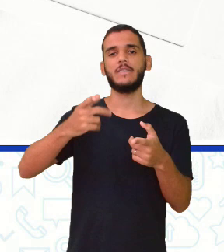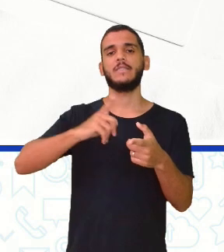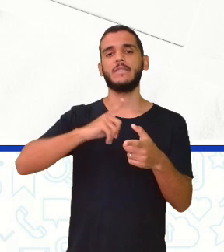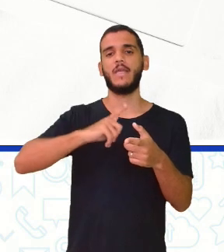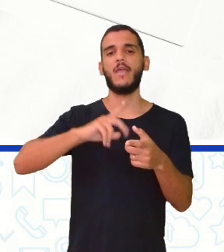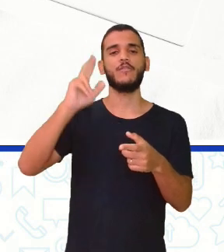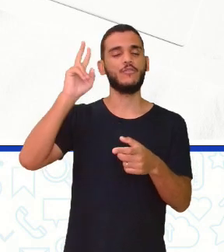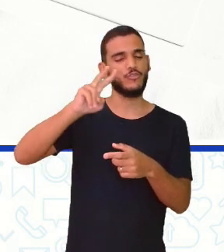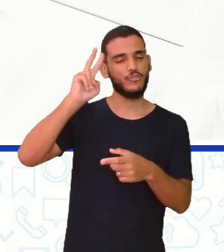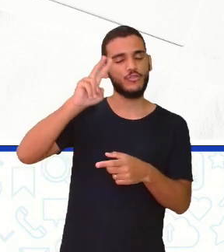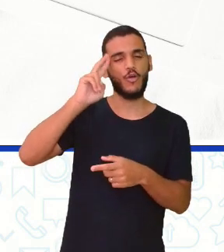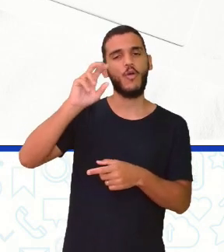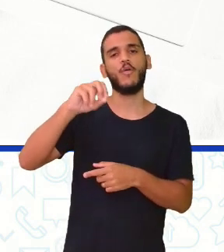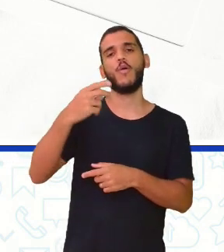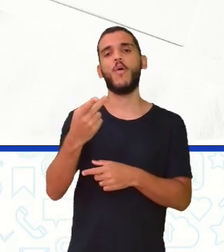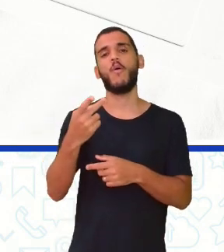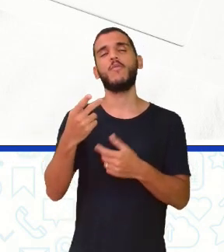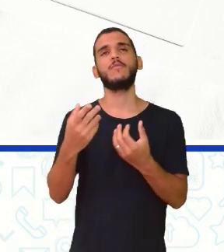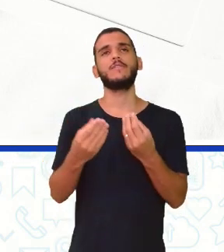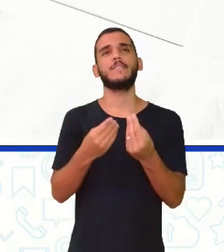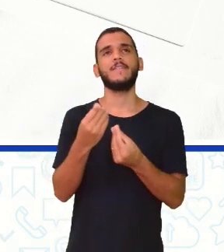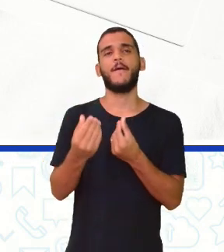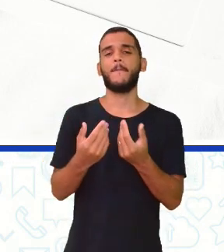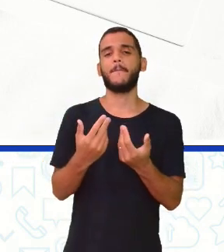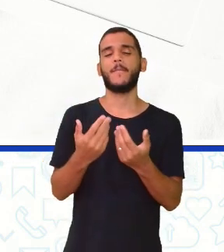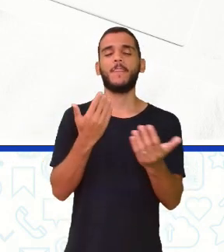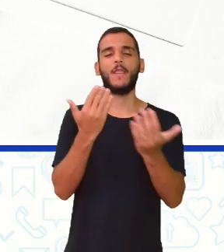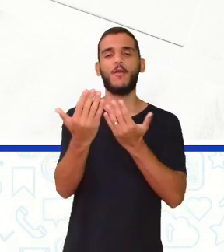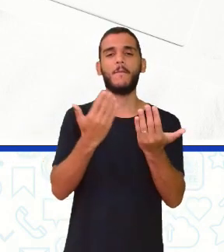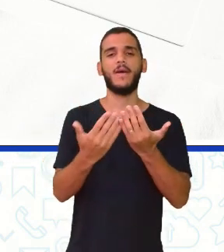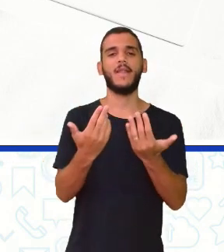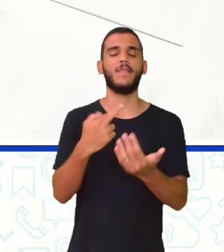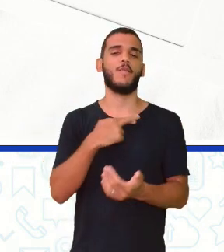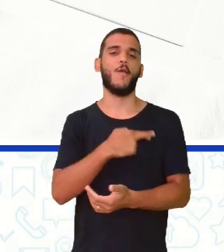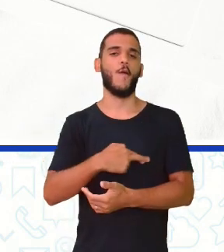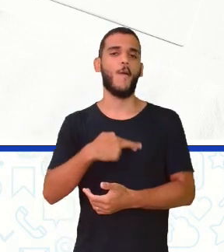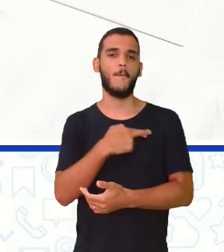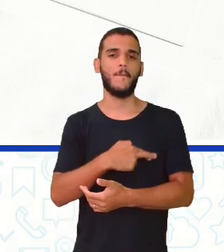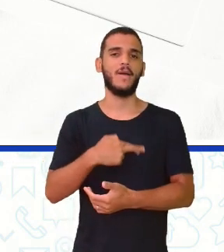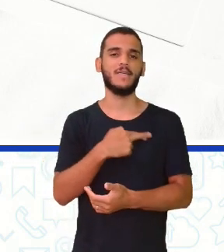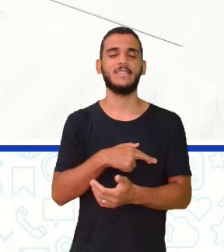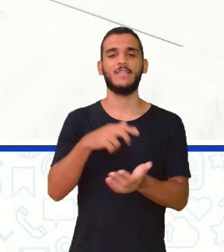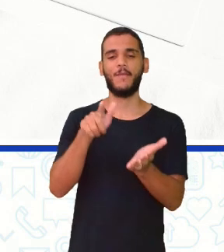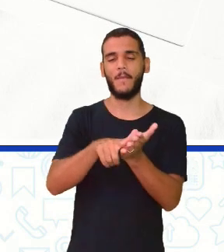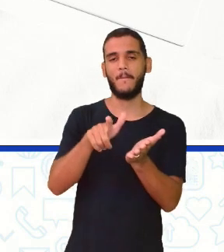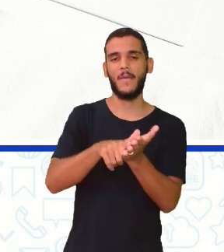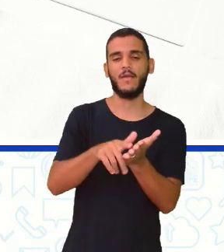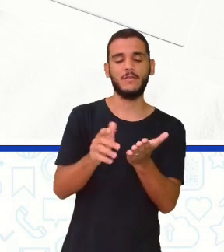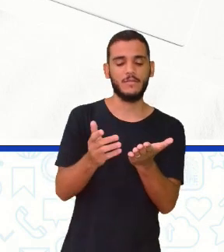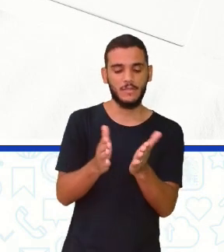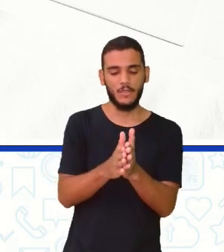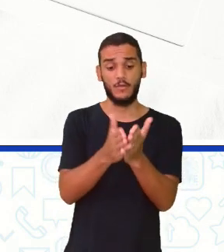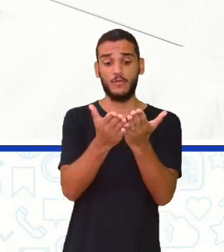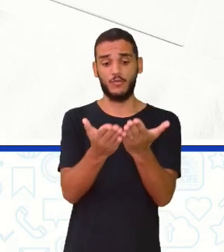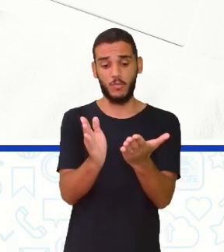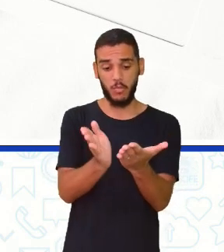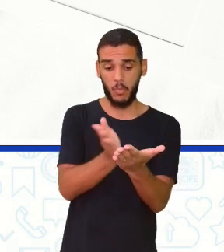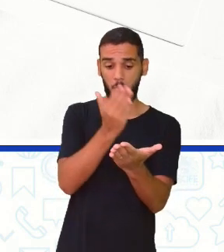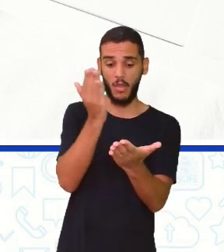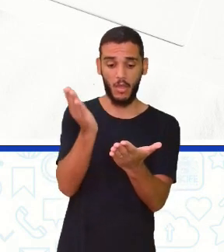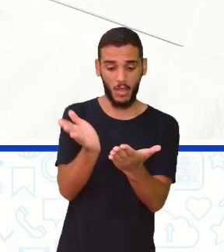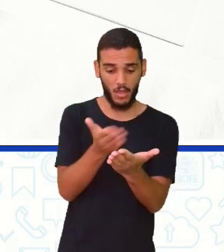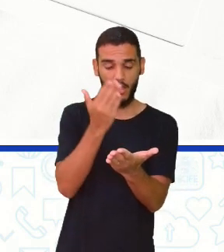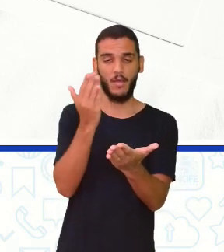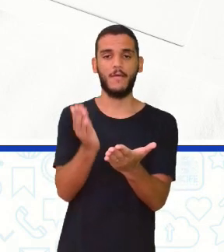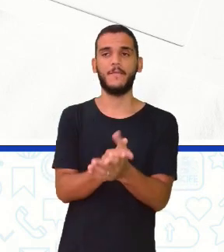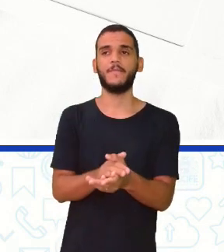andamento. É quase como aqueles romances de folhetim que saiam os capítulos nos jornais, sabe? Podcasts de não